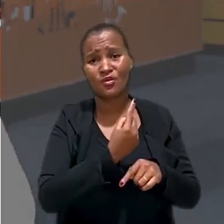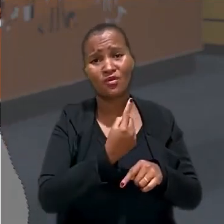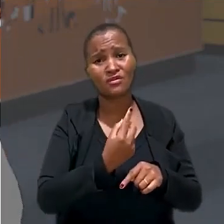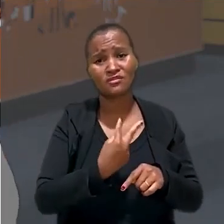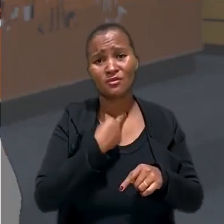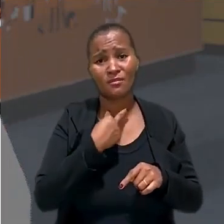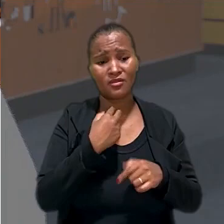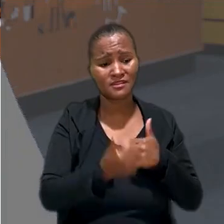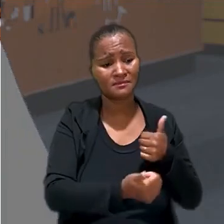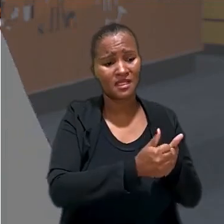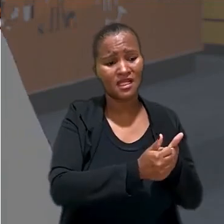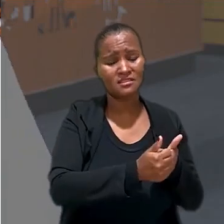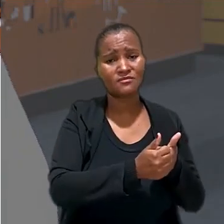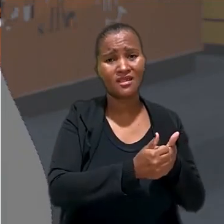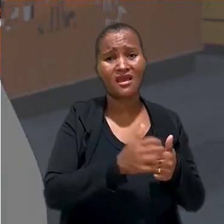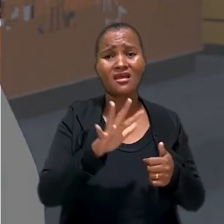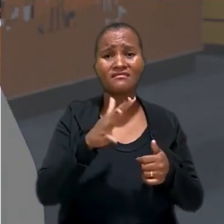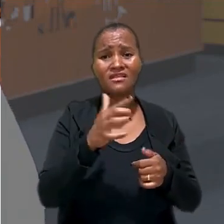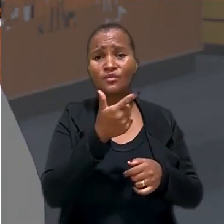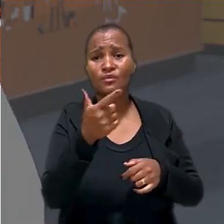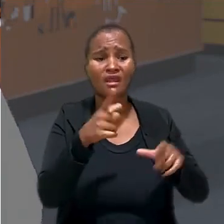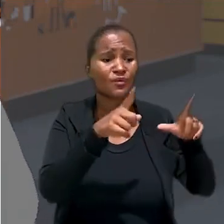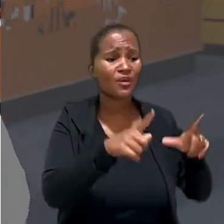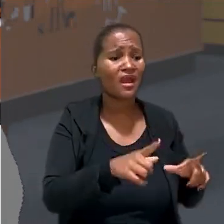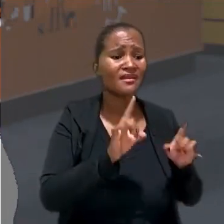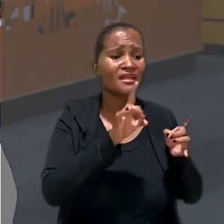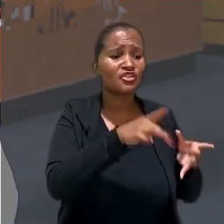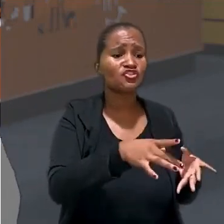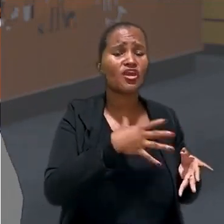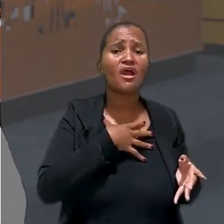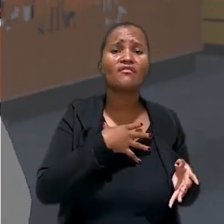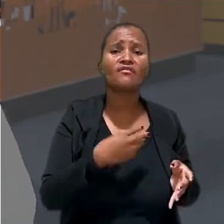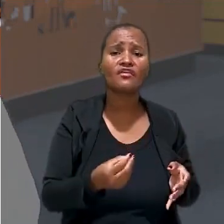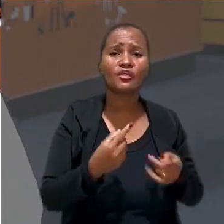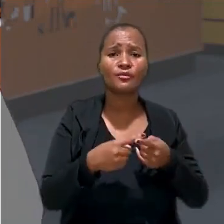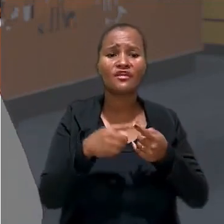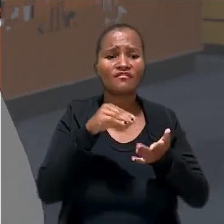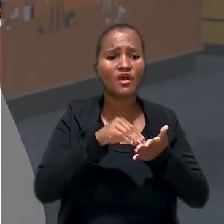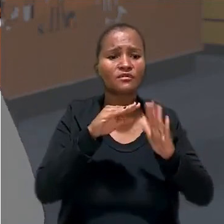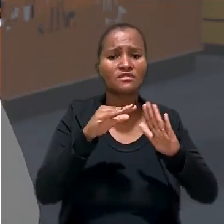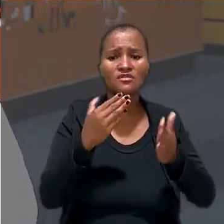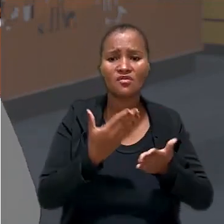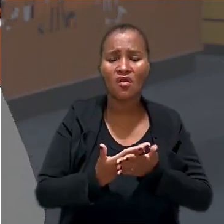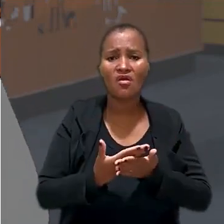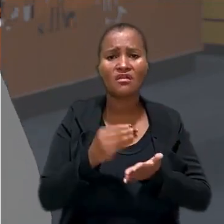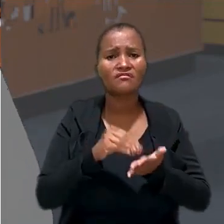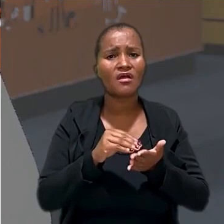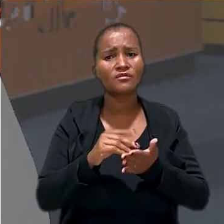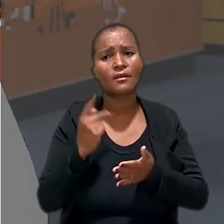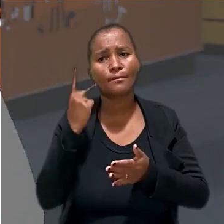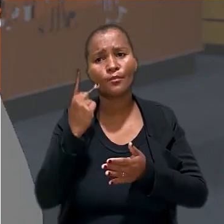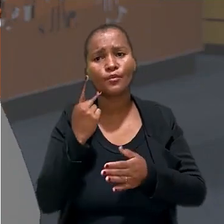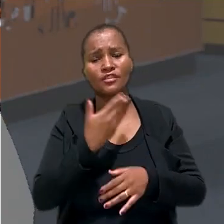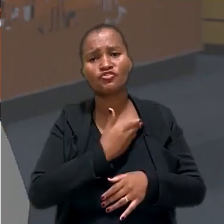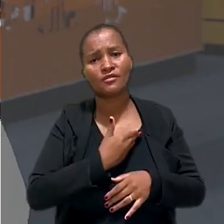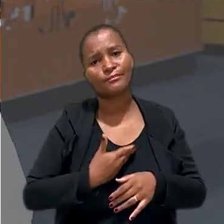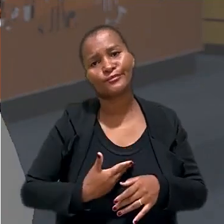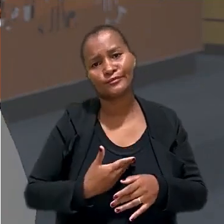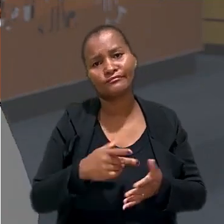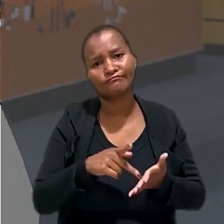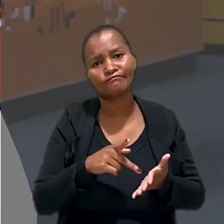não poder estar tão próximo. E às vezes a gente não tem nem onde deixar nossos filhos, por falta de creche, por falta de políticas